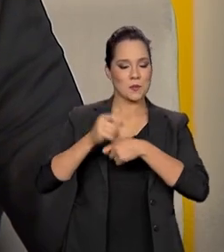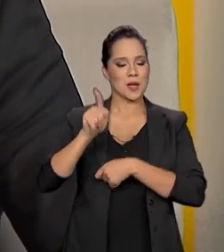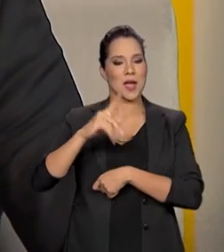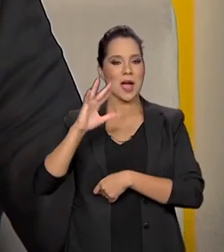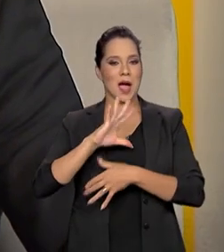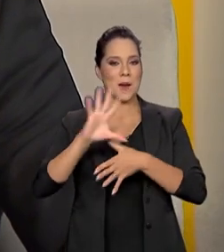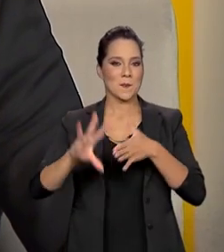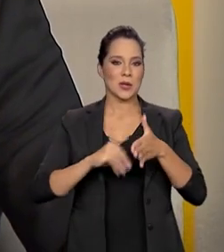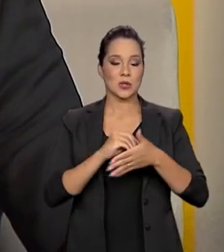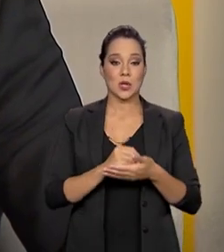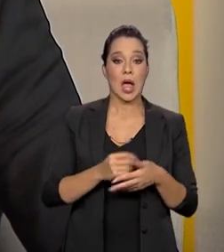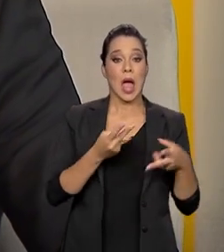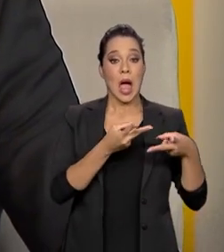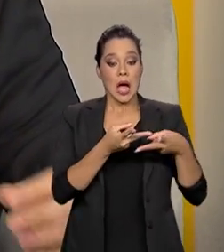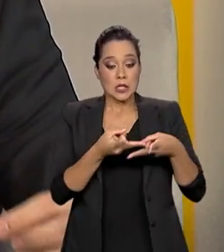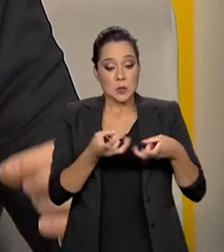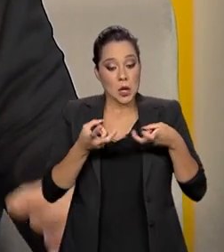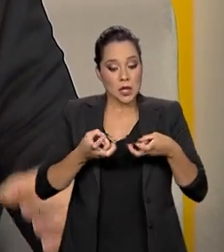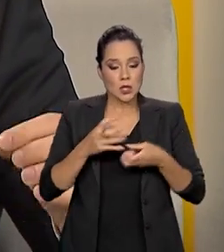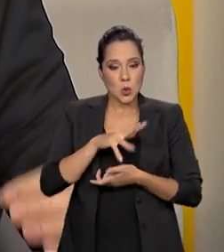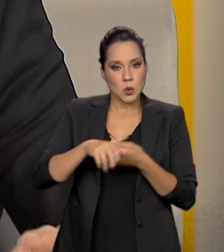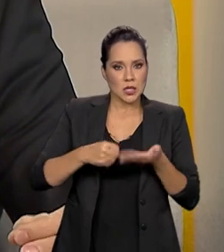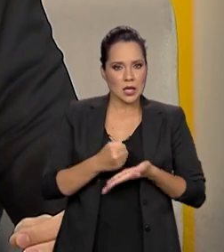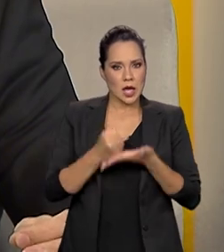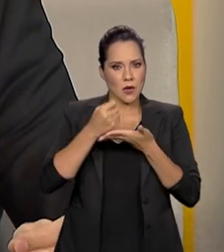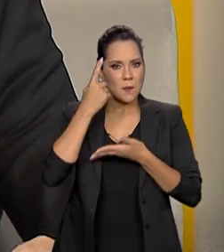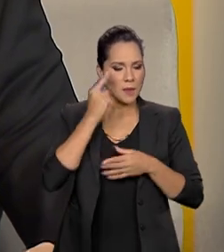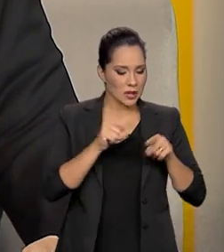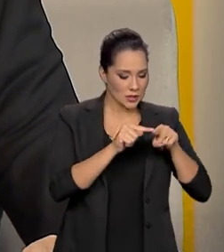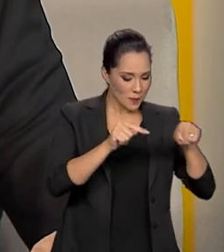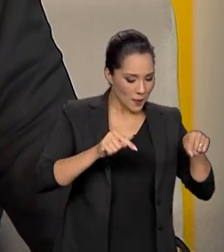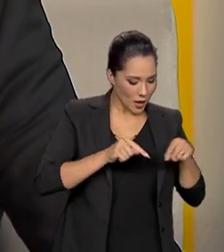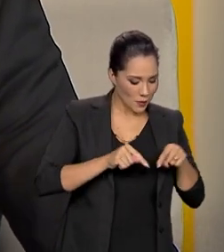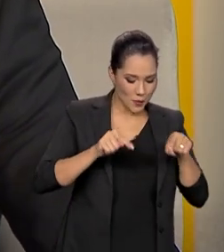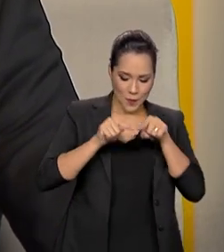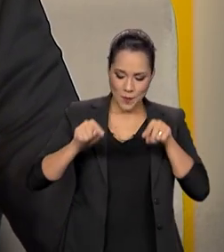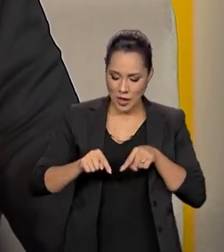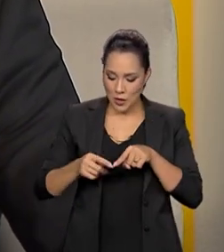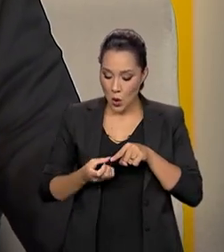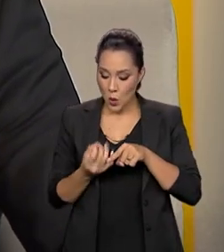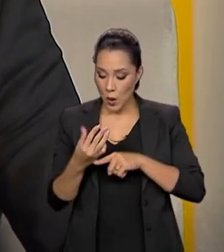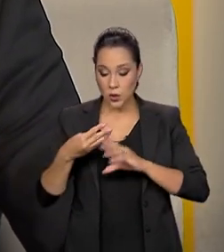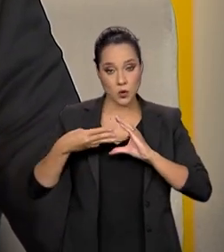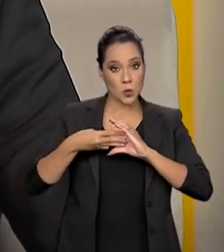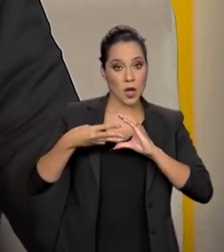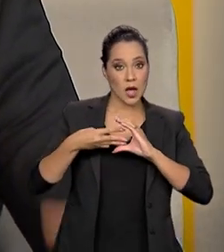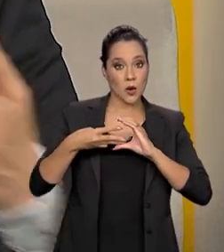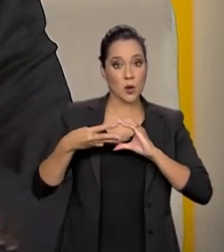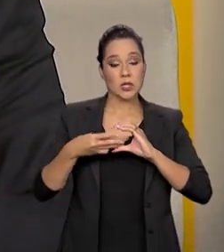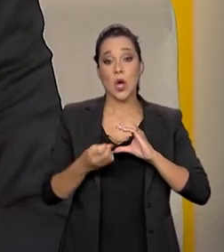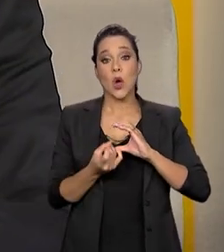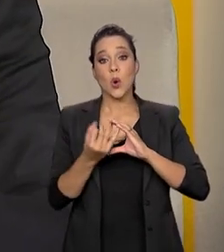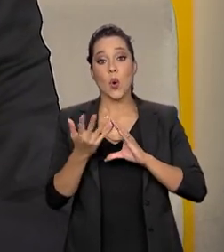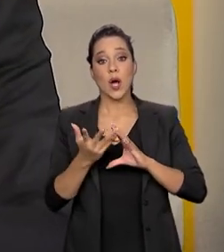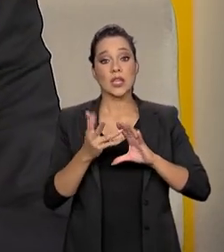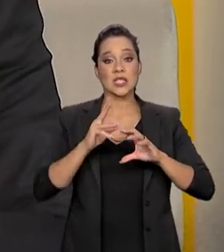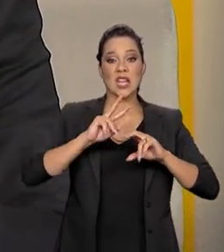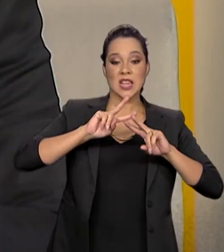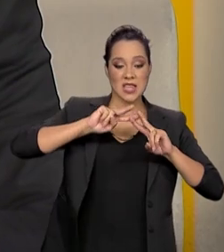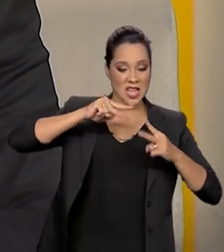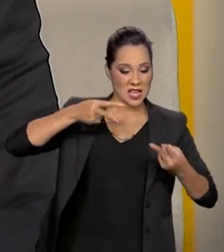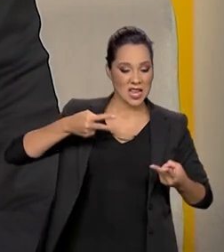A exploração sustentável, se imagina, em cada metro quadrado, quantas moléculas, quantos DNAs de fungos,